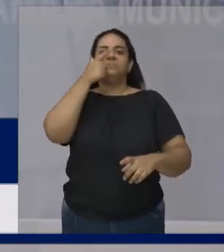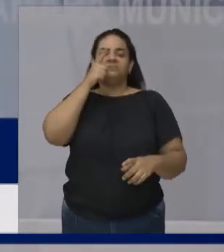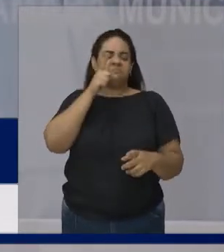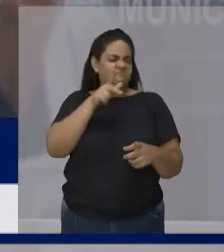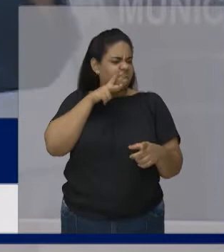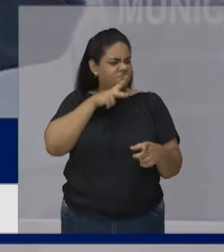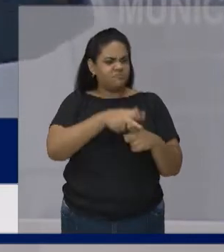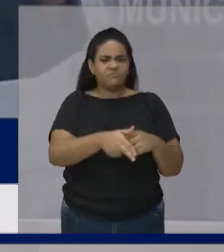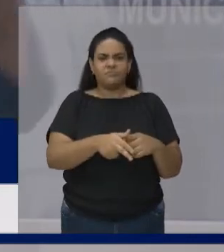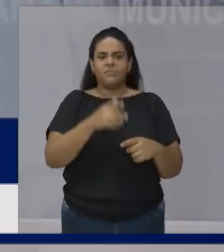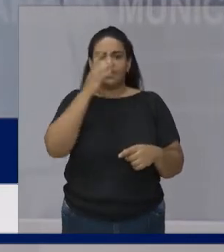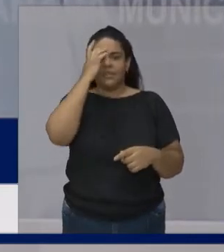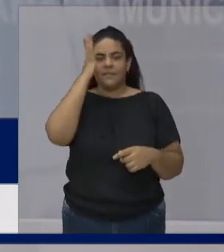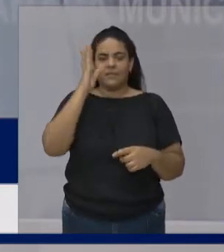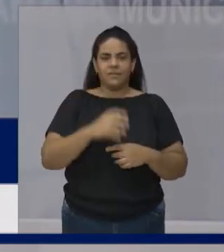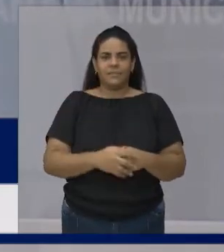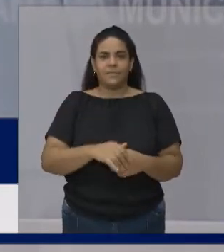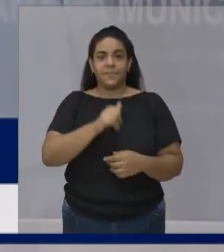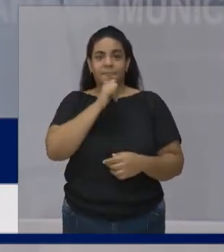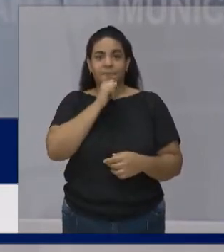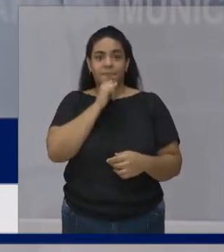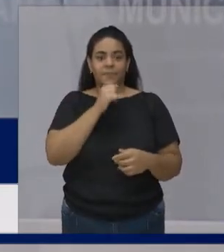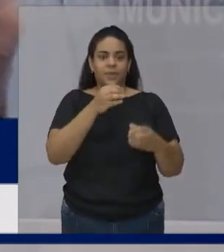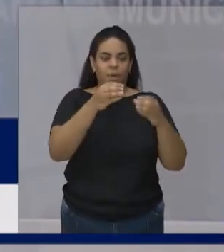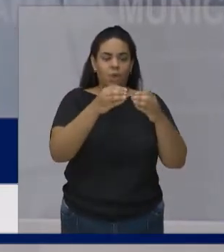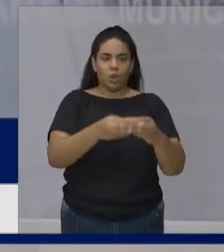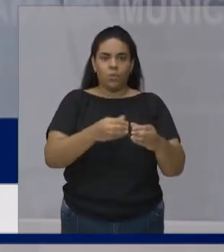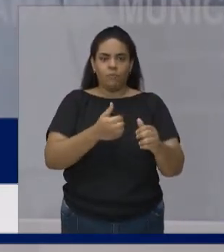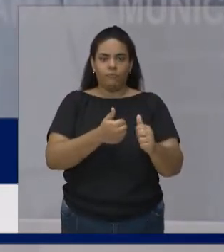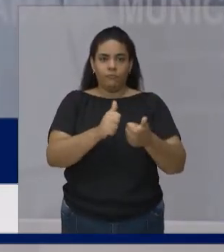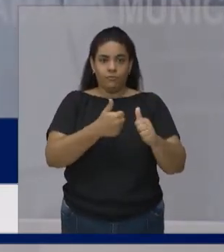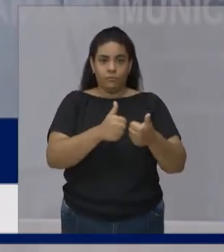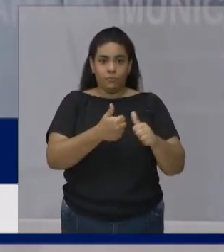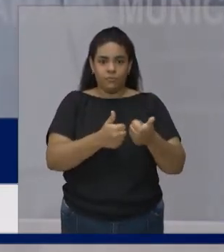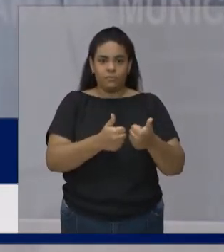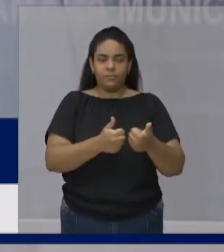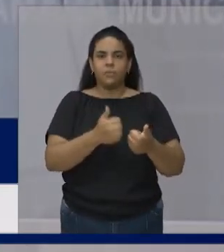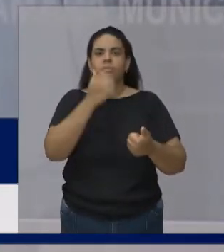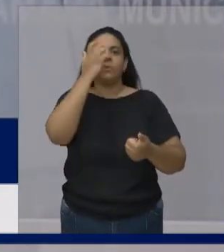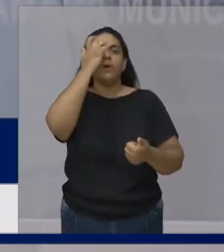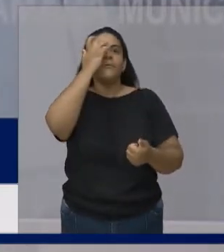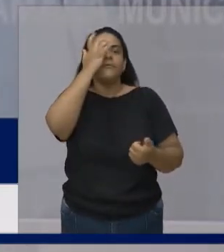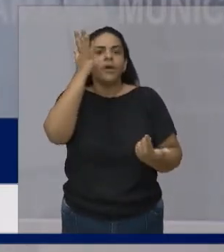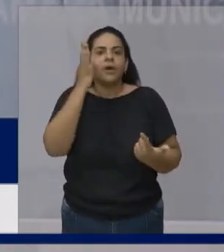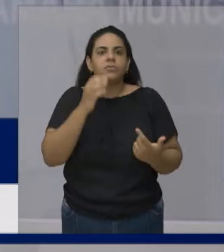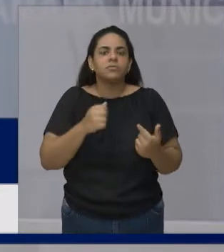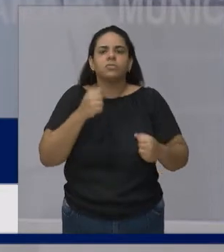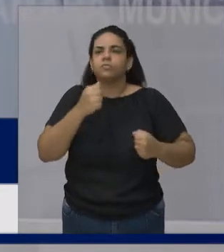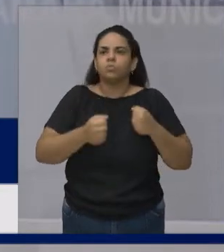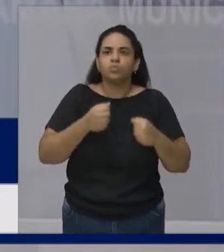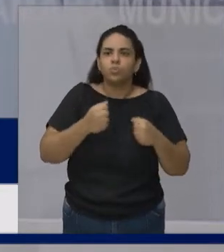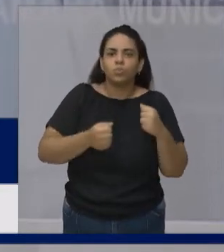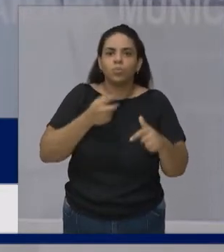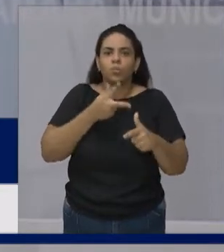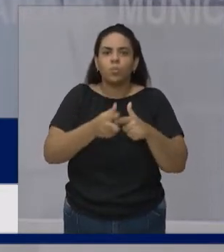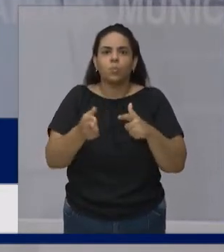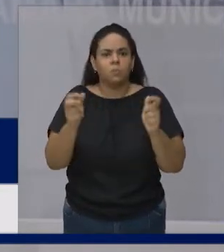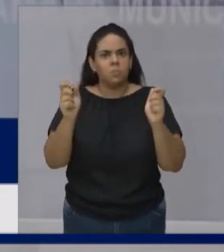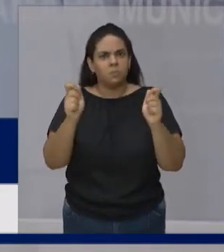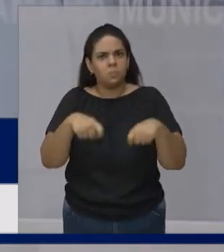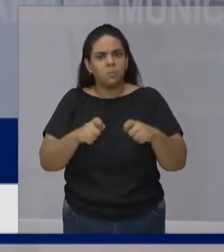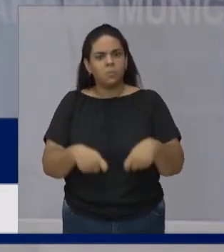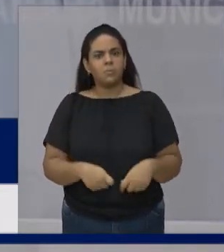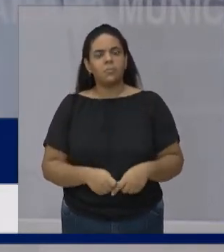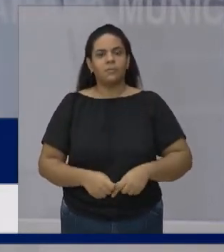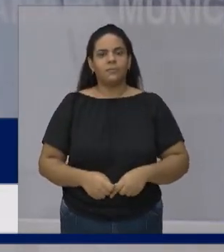Quanto mais um time De futebol treinava Entrosava Mais fácil ser o jogo Quanto mais eu treinava Mais me dedicava Quando eu chegava